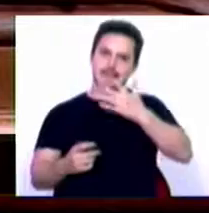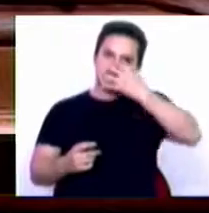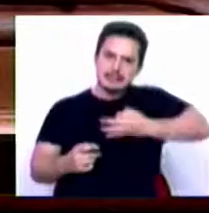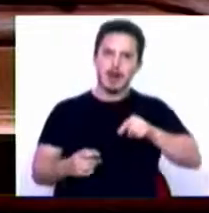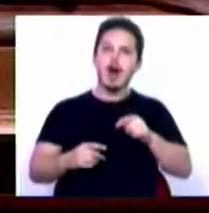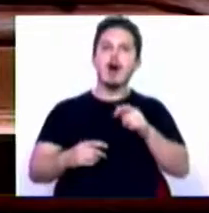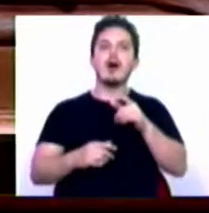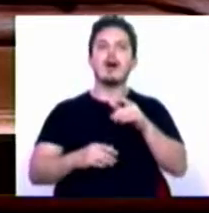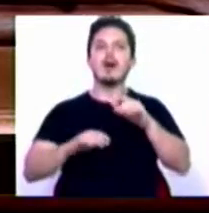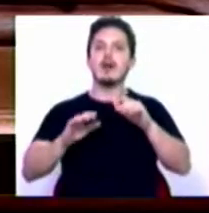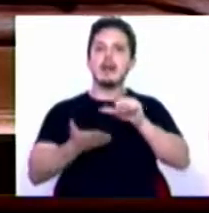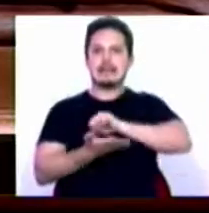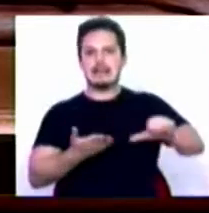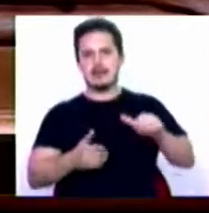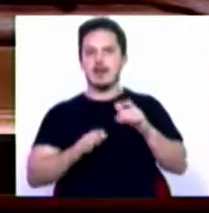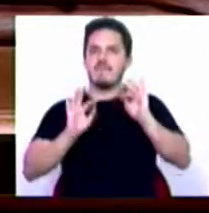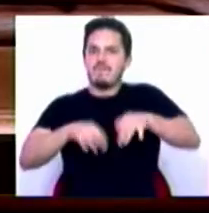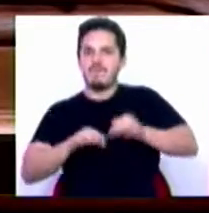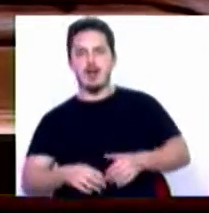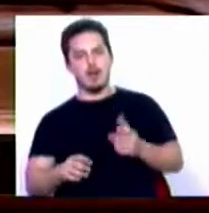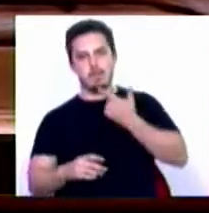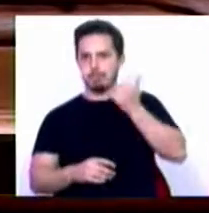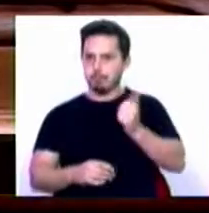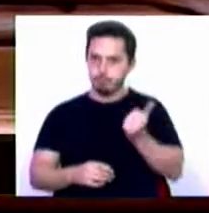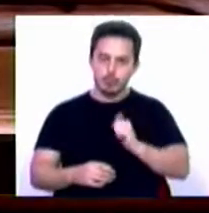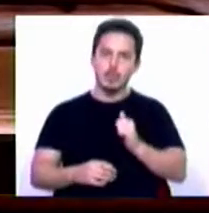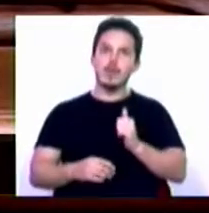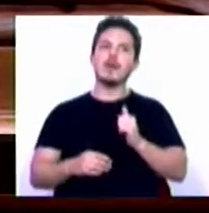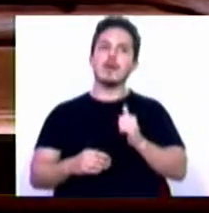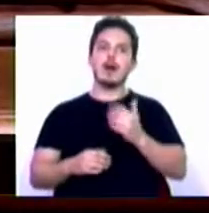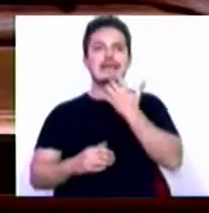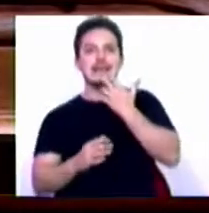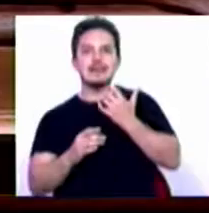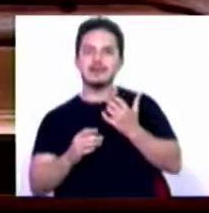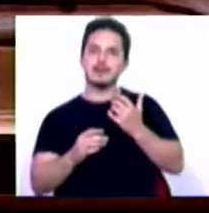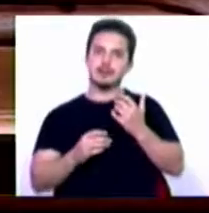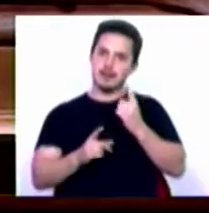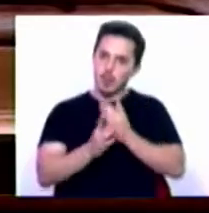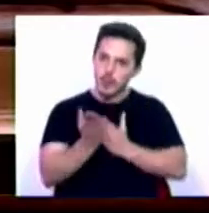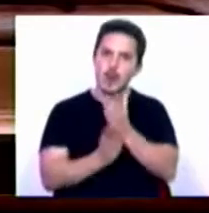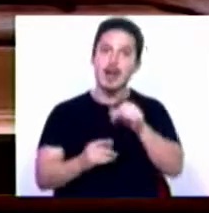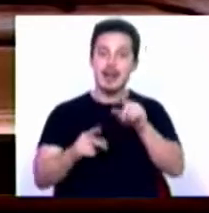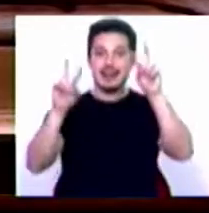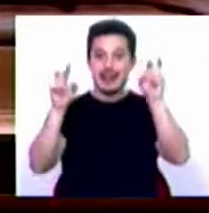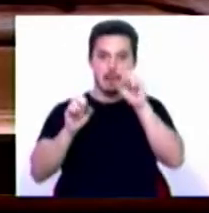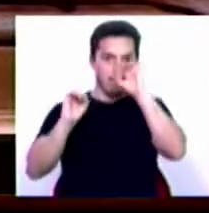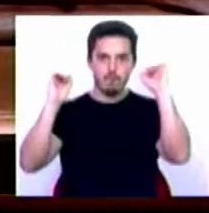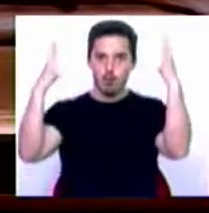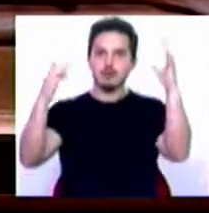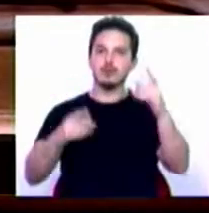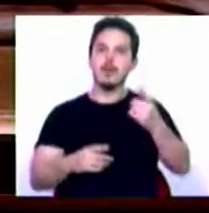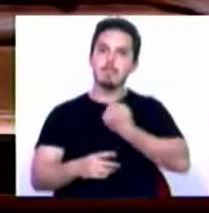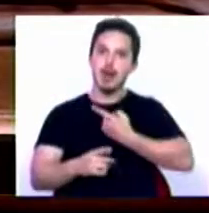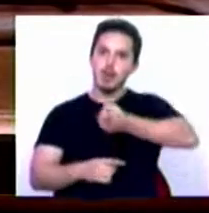baixar os braços, não podemos baixar a guarda, mas de facto esta matéria da floresta é uma matéria que nos